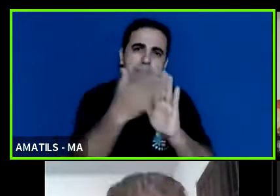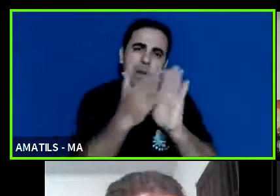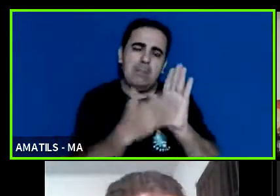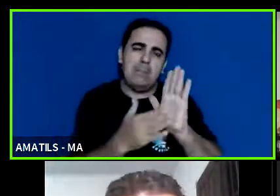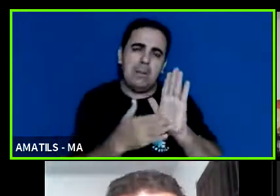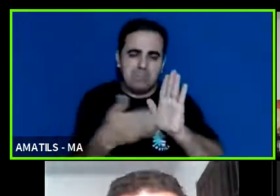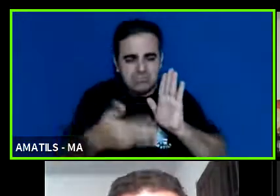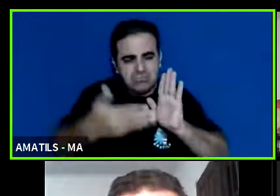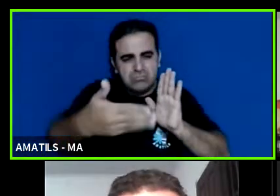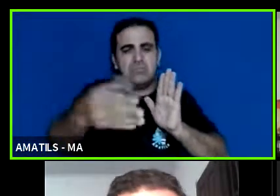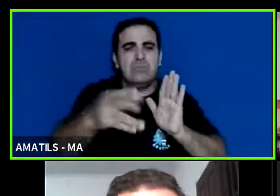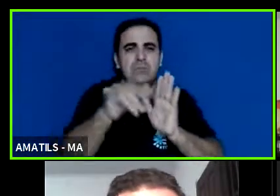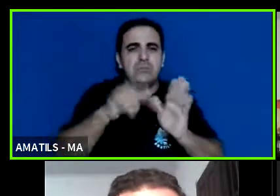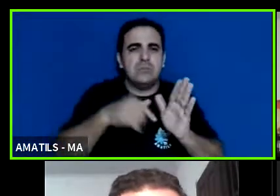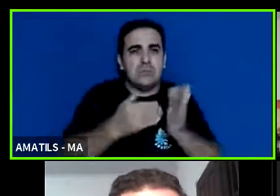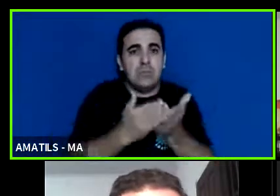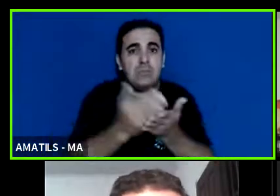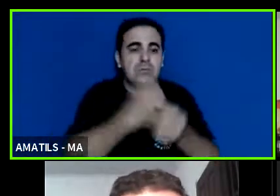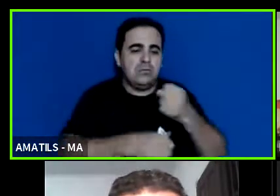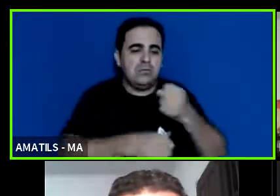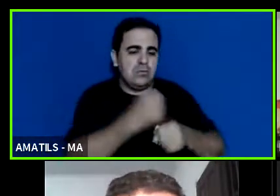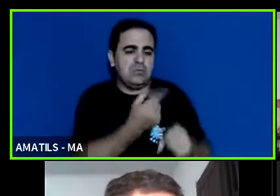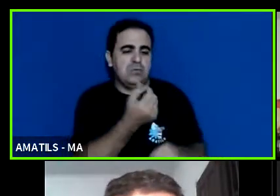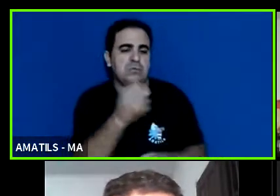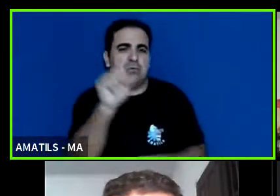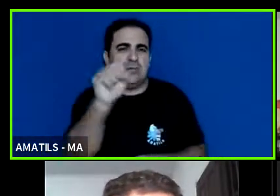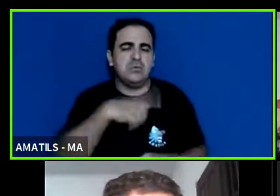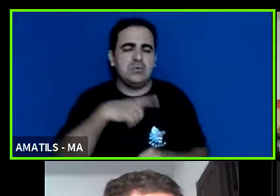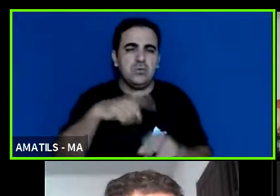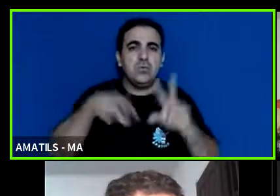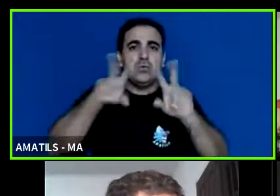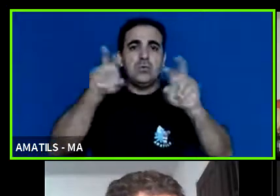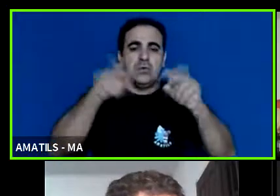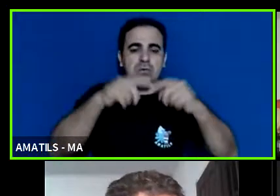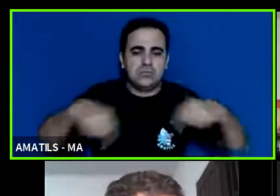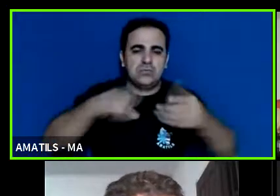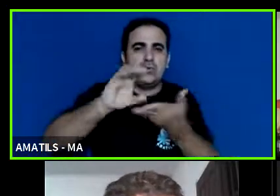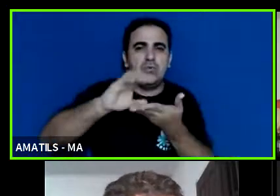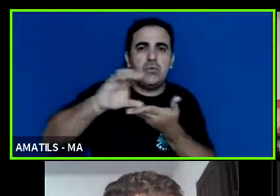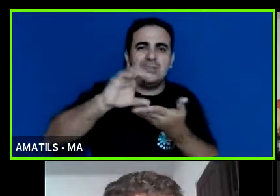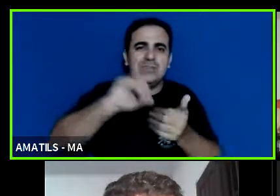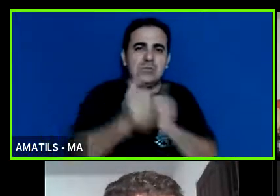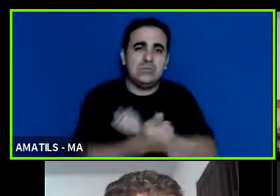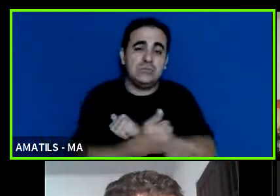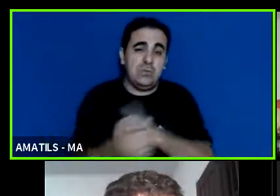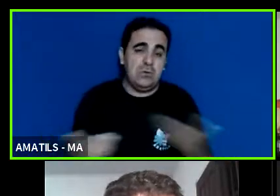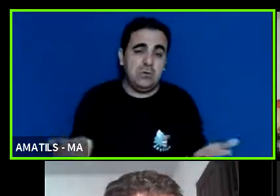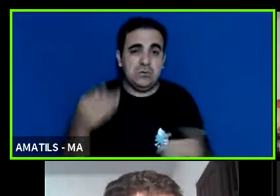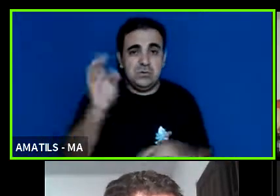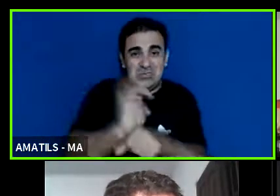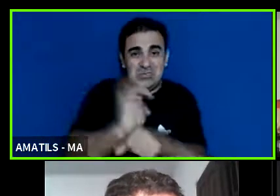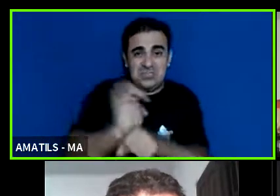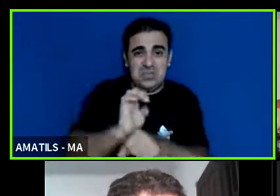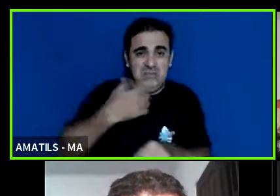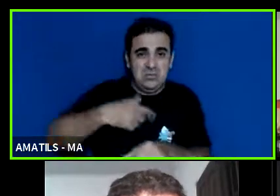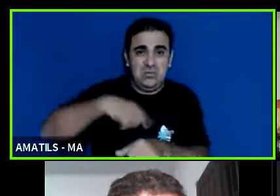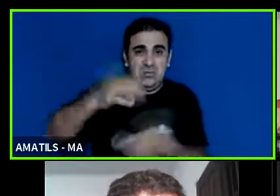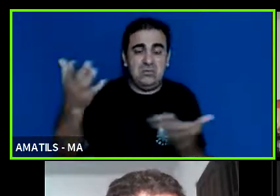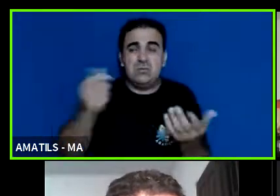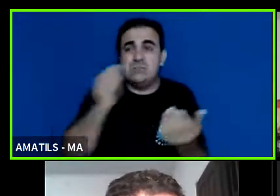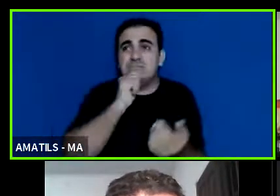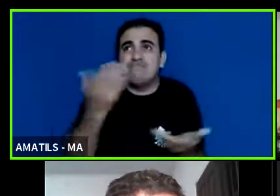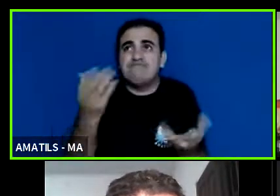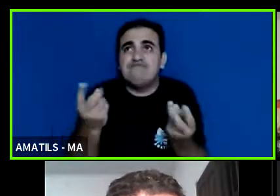a gente iniciou no ano de 2018 a discussão em torno do Conselho Estadual de Esporte né e a gente acabou fazendo né